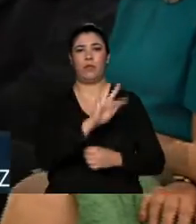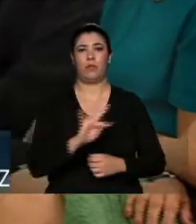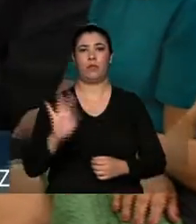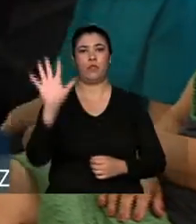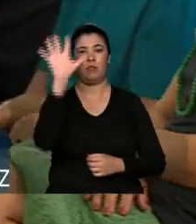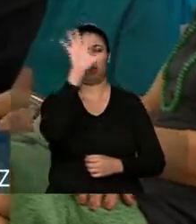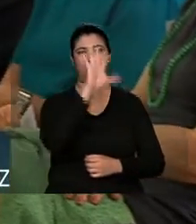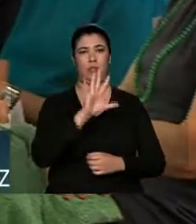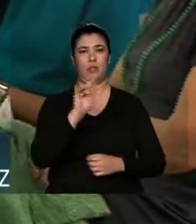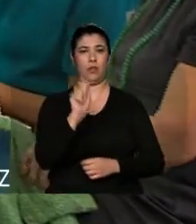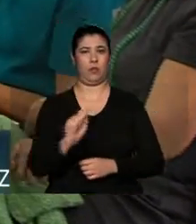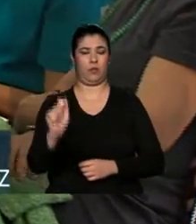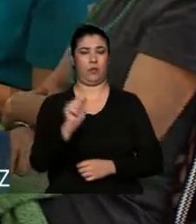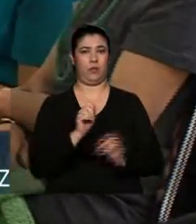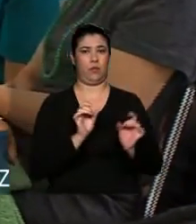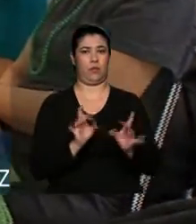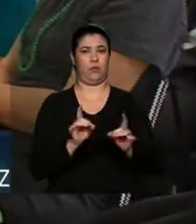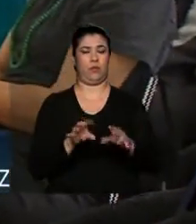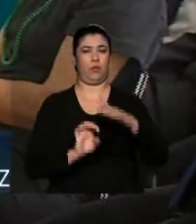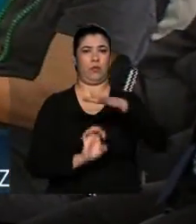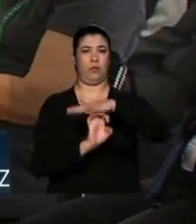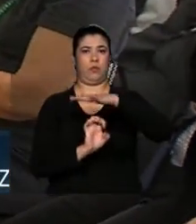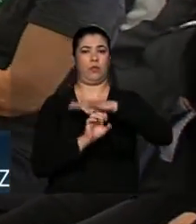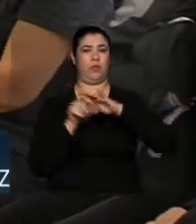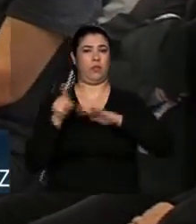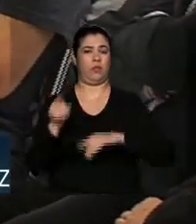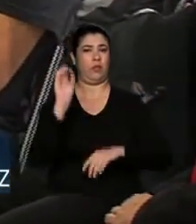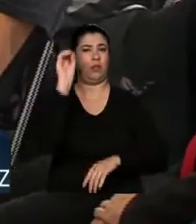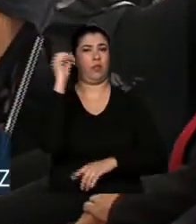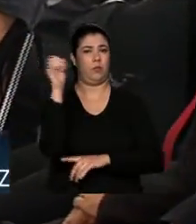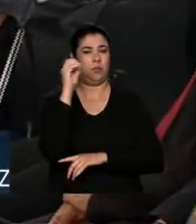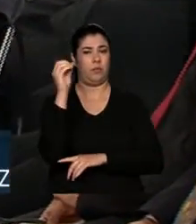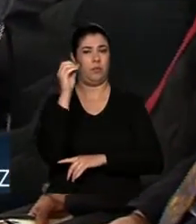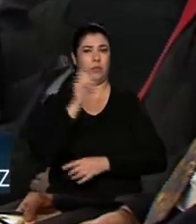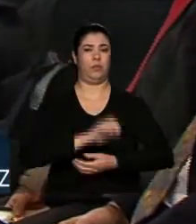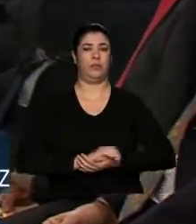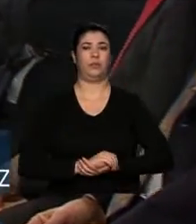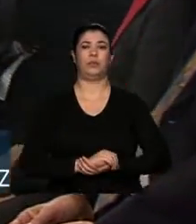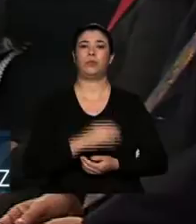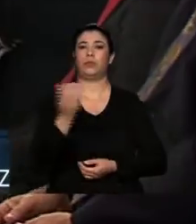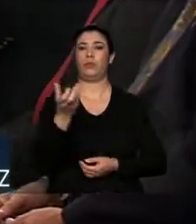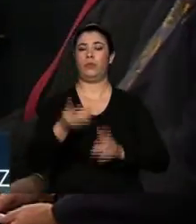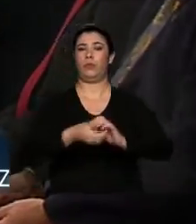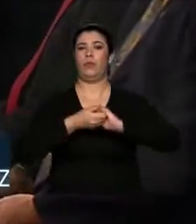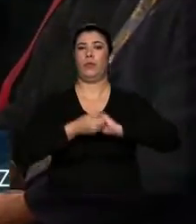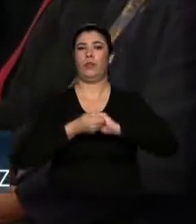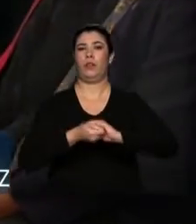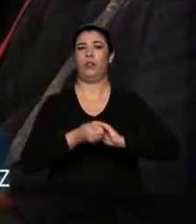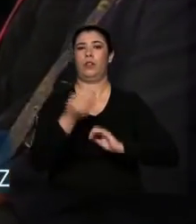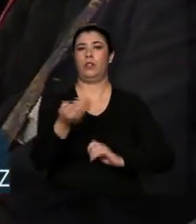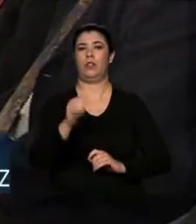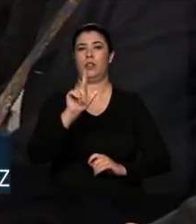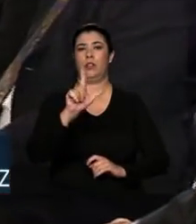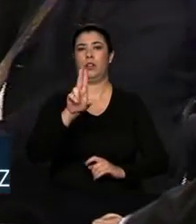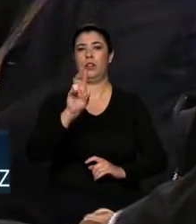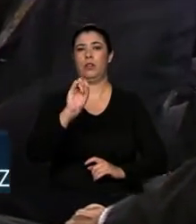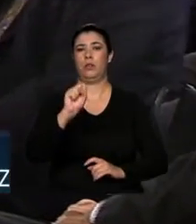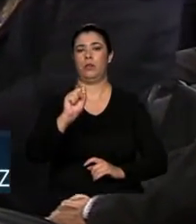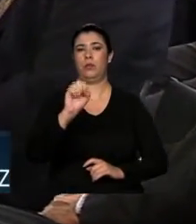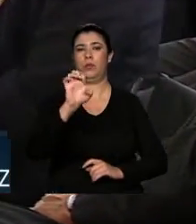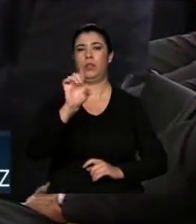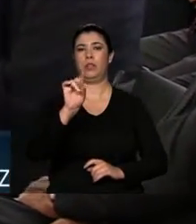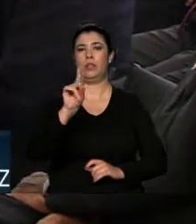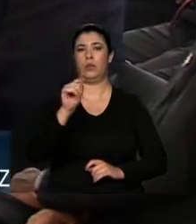Comerciais e Empresariais no Rio Grande do Sul. Cumprimentar o Luiz Eduardo Pereira Barreto